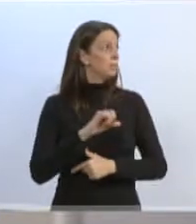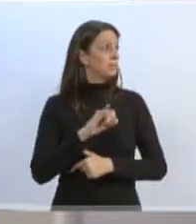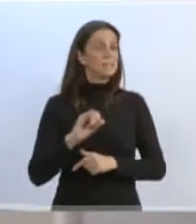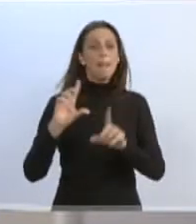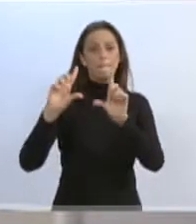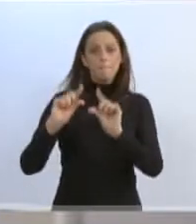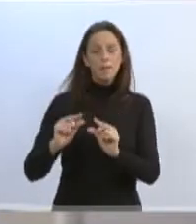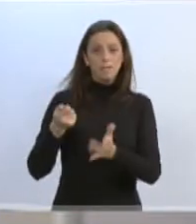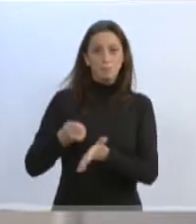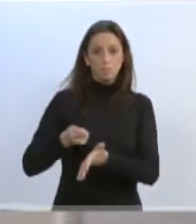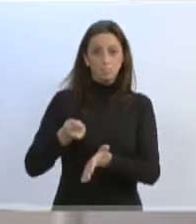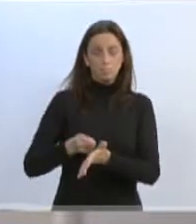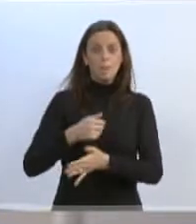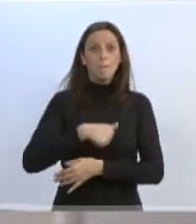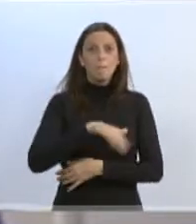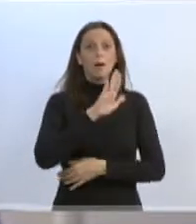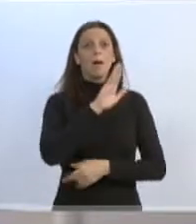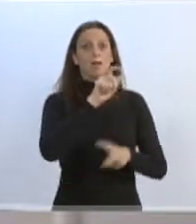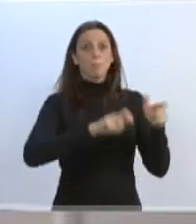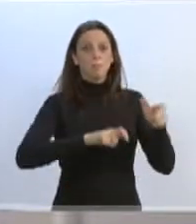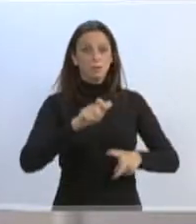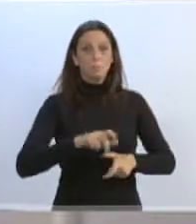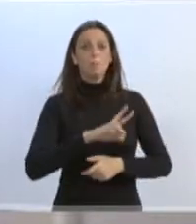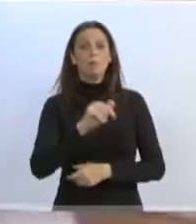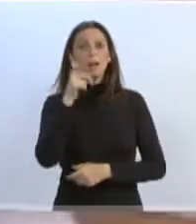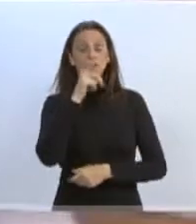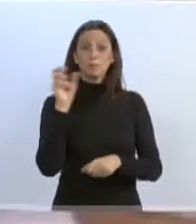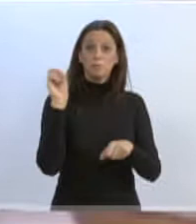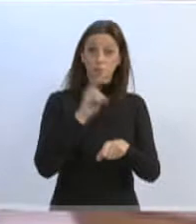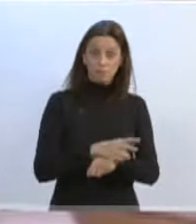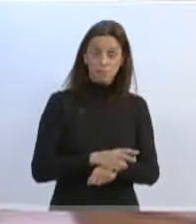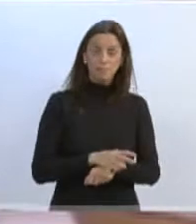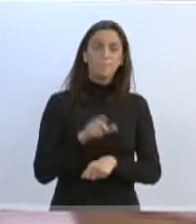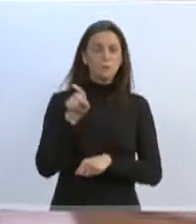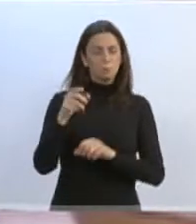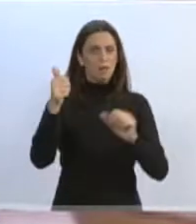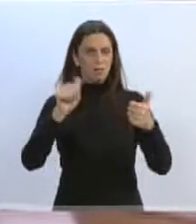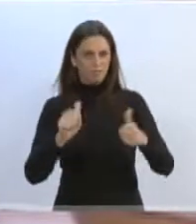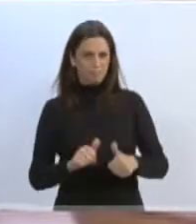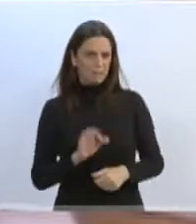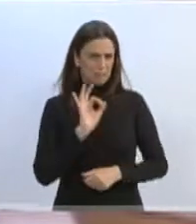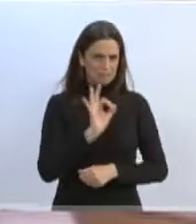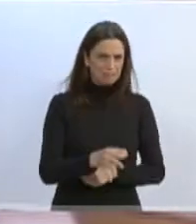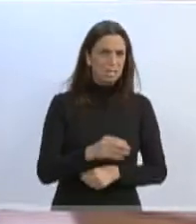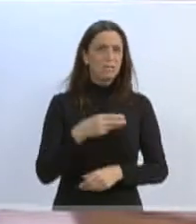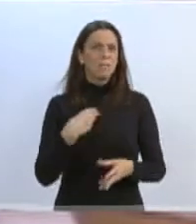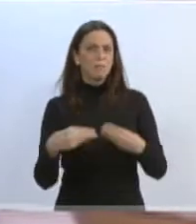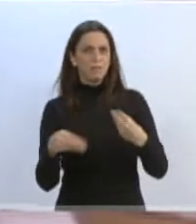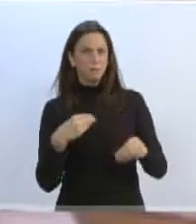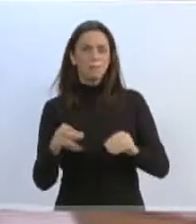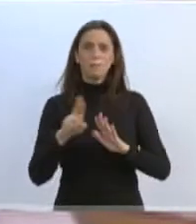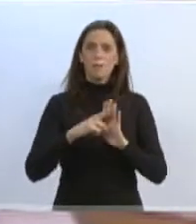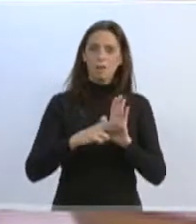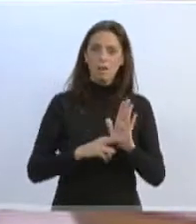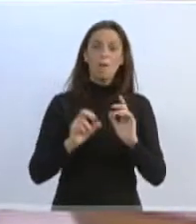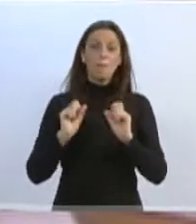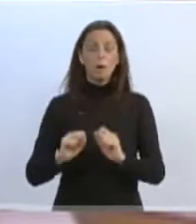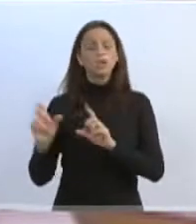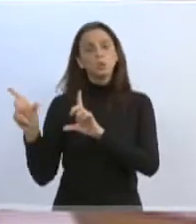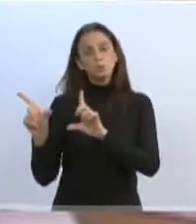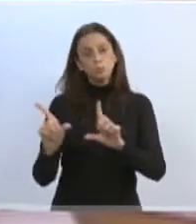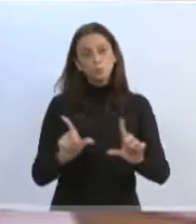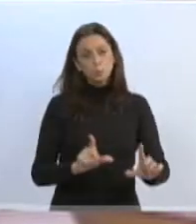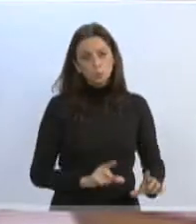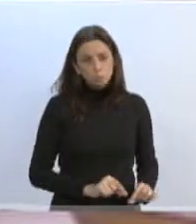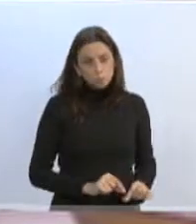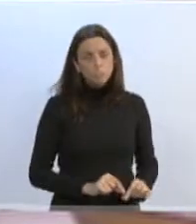exigentes, mais gente vai conseguir emprego. Na sua avaliação, é isso mesmo? Uma flexibilização das regras pode diminuir de uma forma